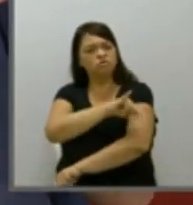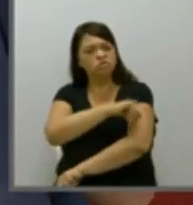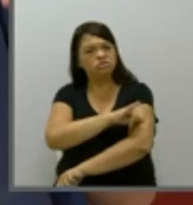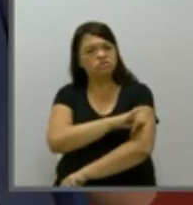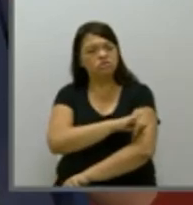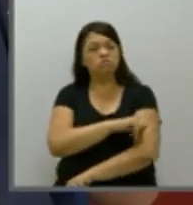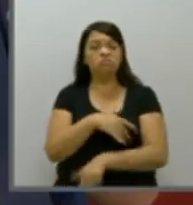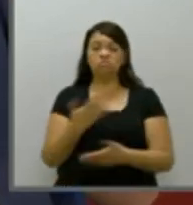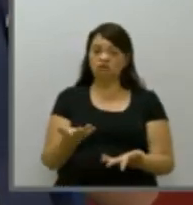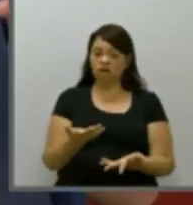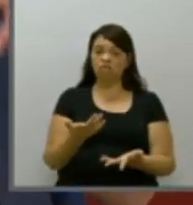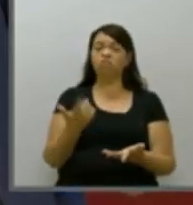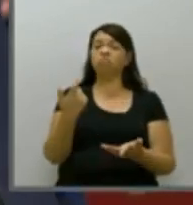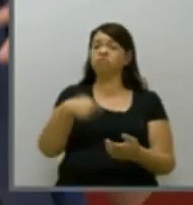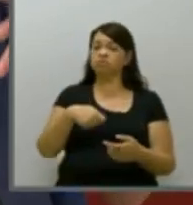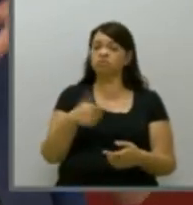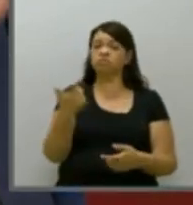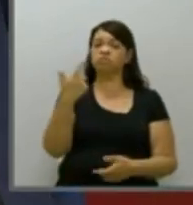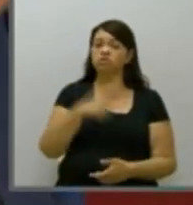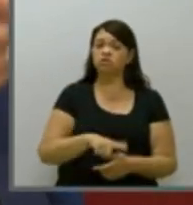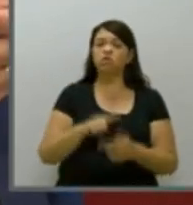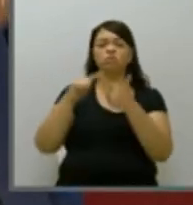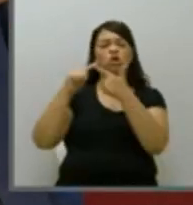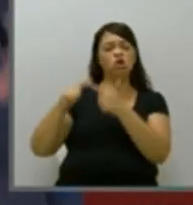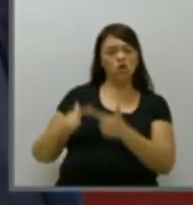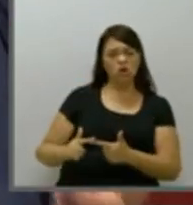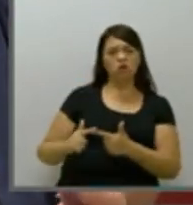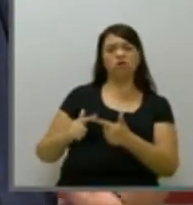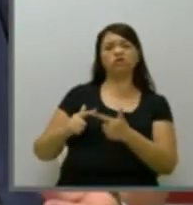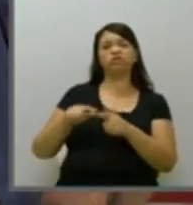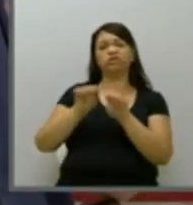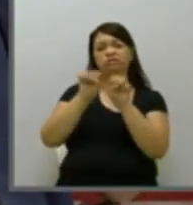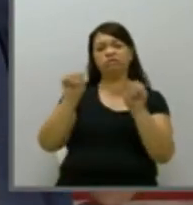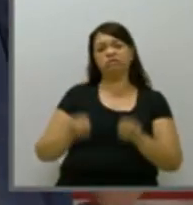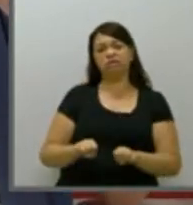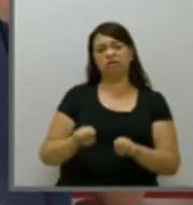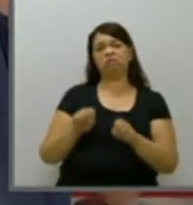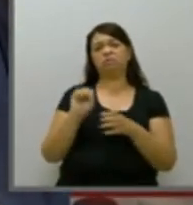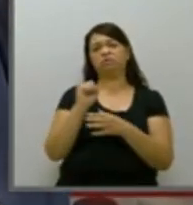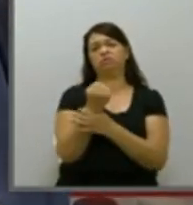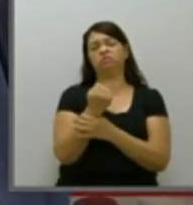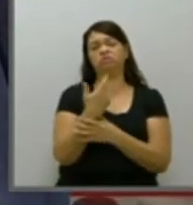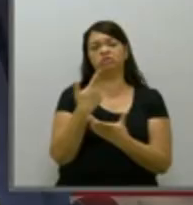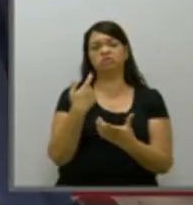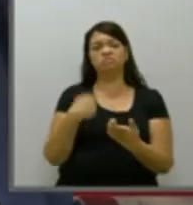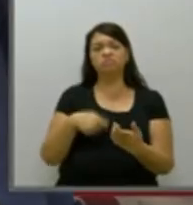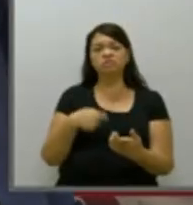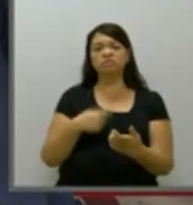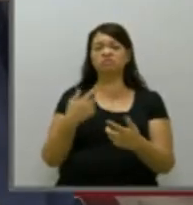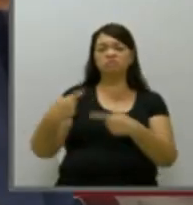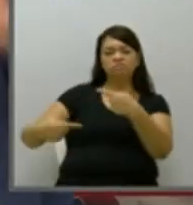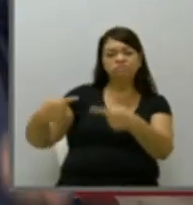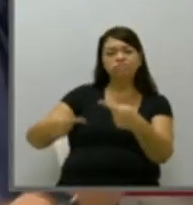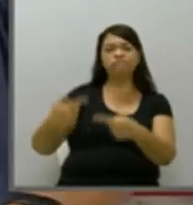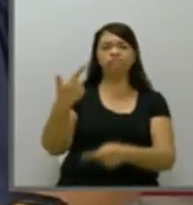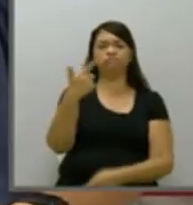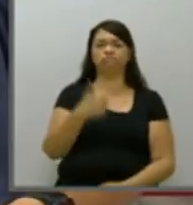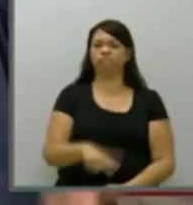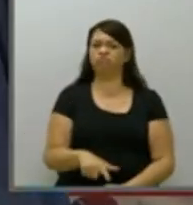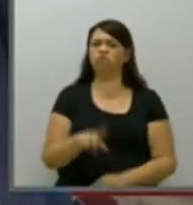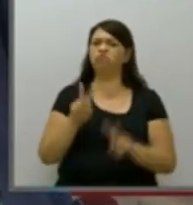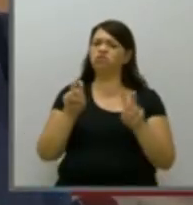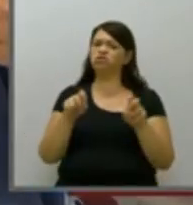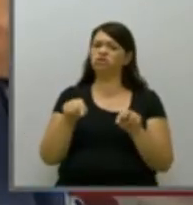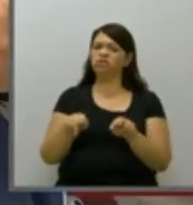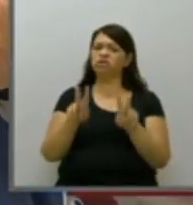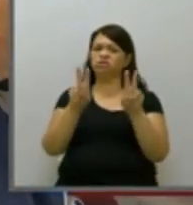refundação da lógica do sistema de segurança pública. A gente precisa fazer uma rediscussão profunda sobre esse